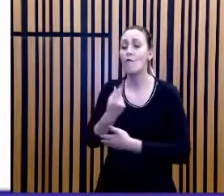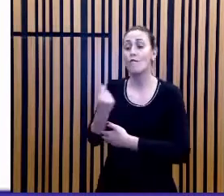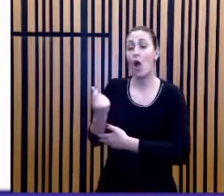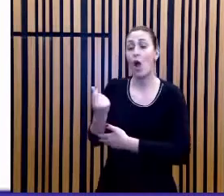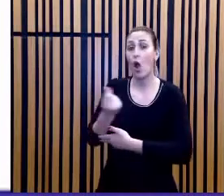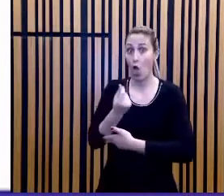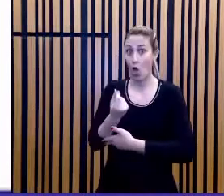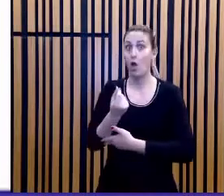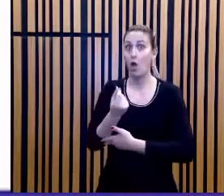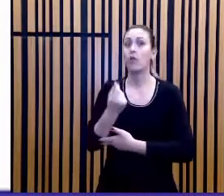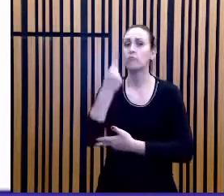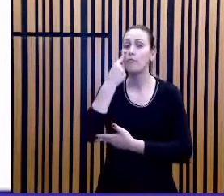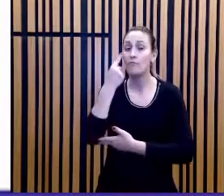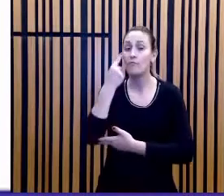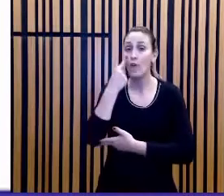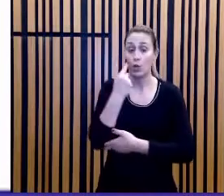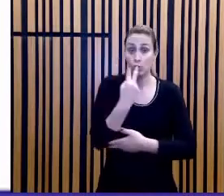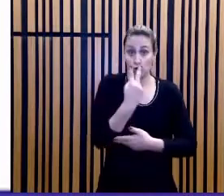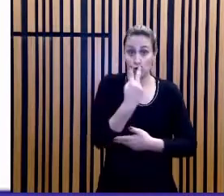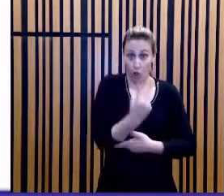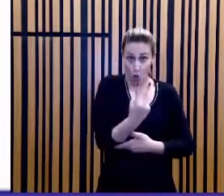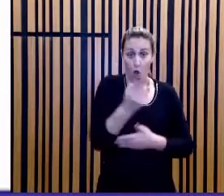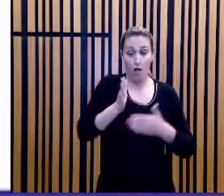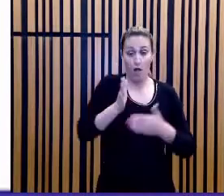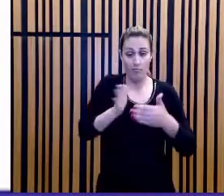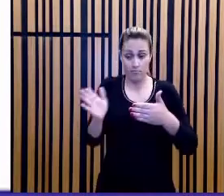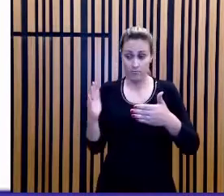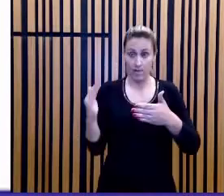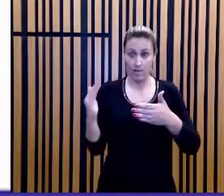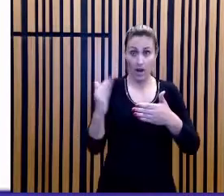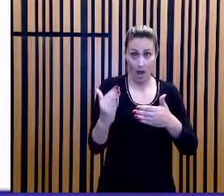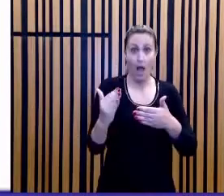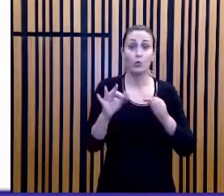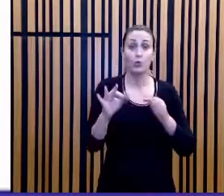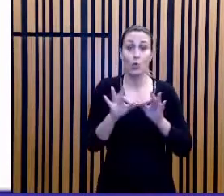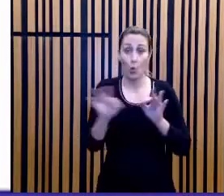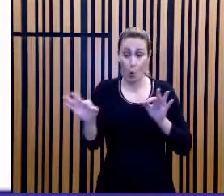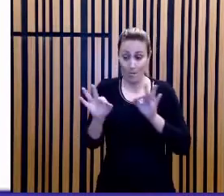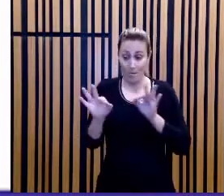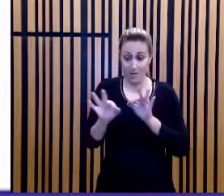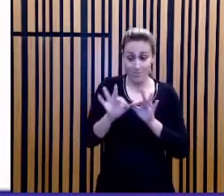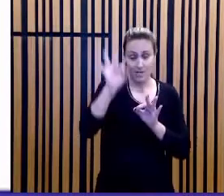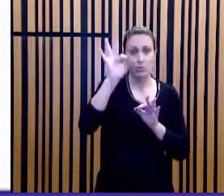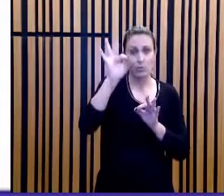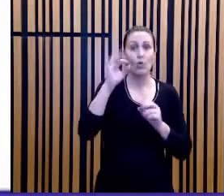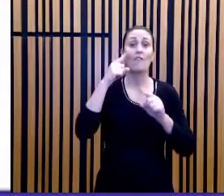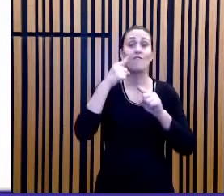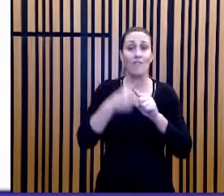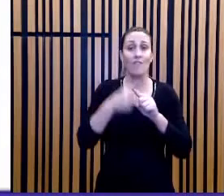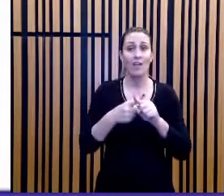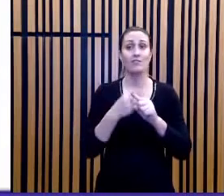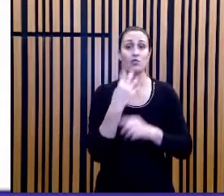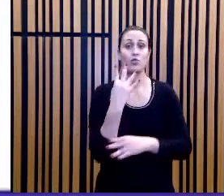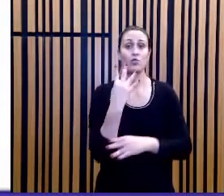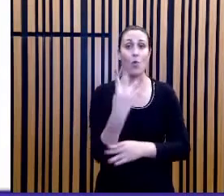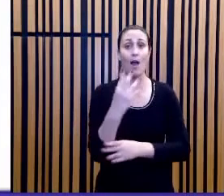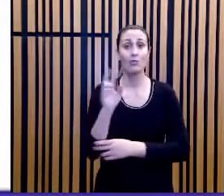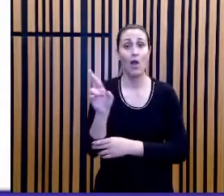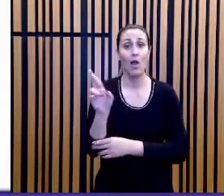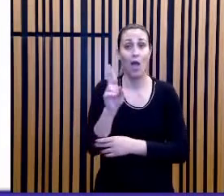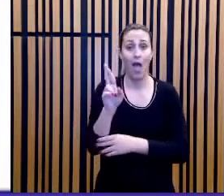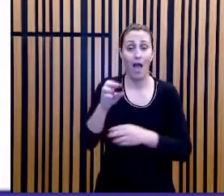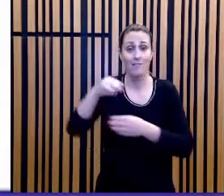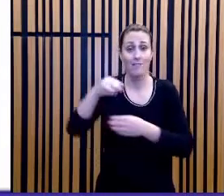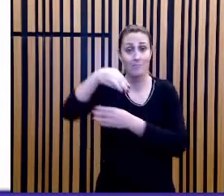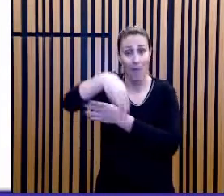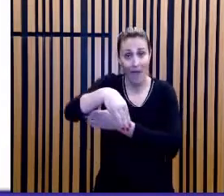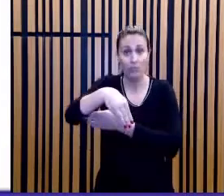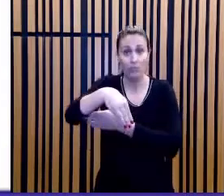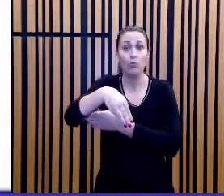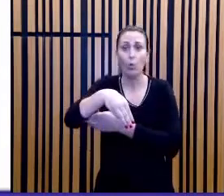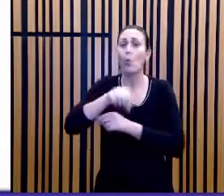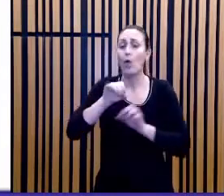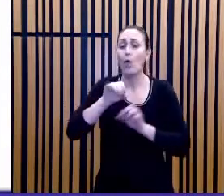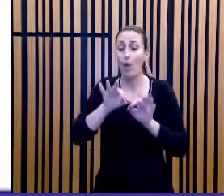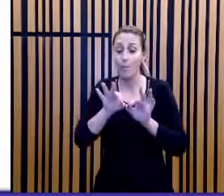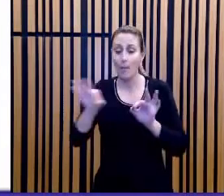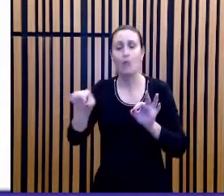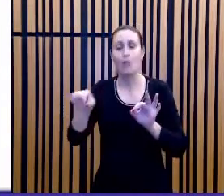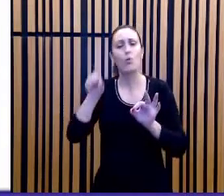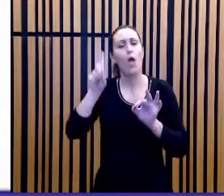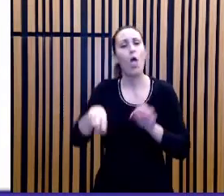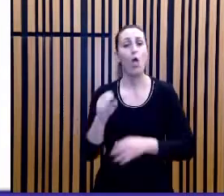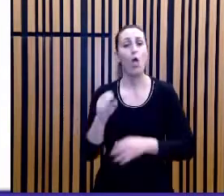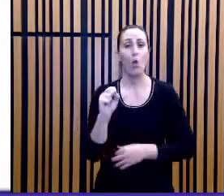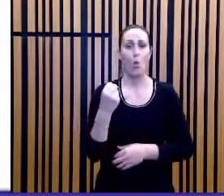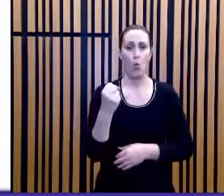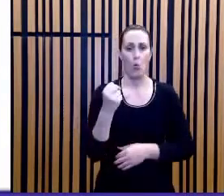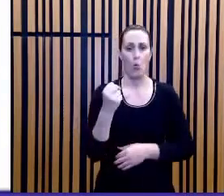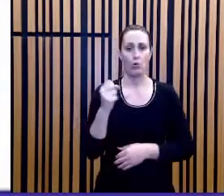lados vezes X, comprimento X, vezes R$,00 por metro, resulta em R$ 8,00. R$ 8